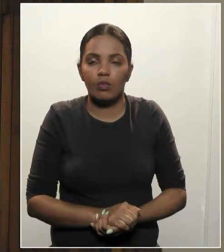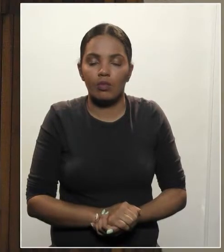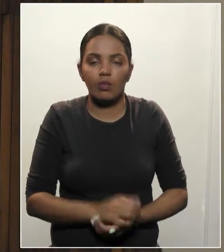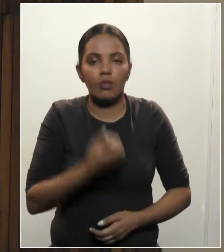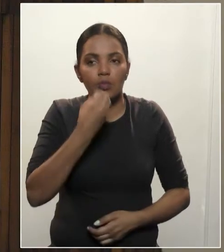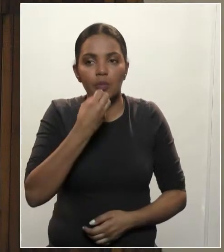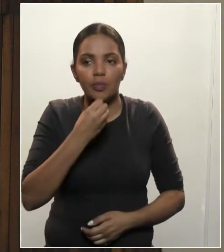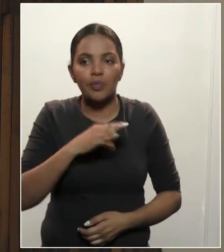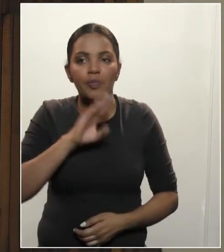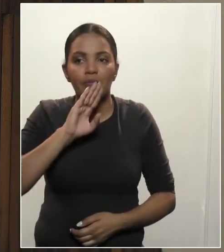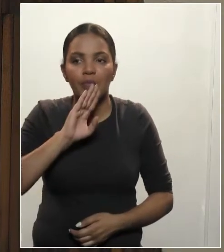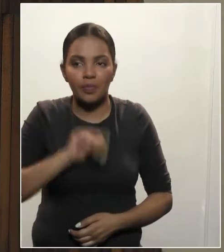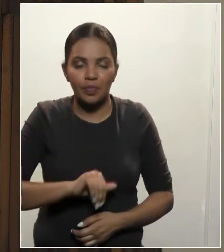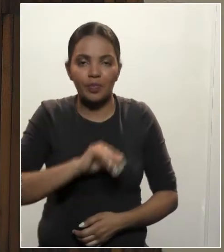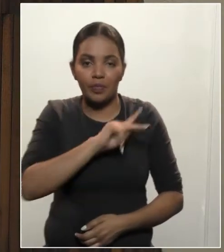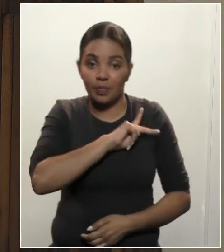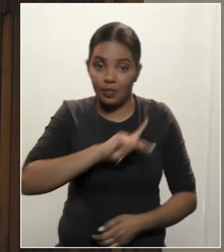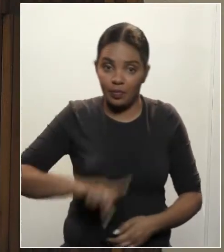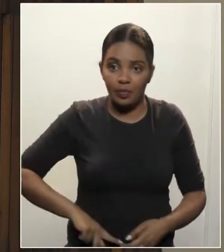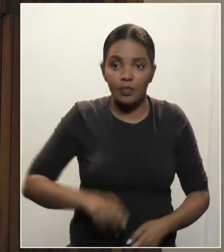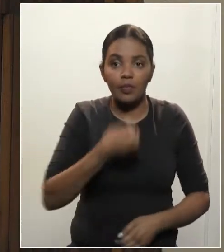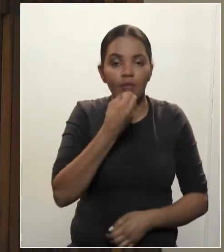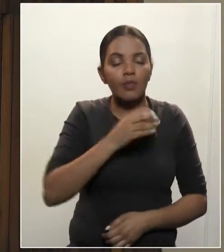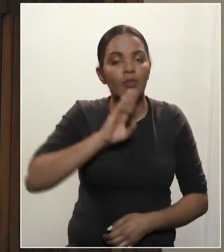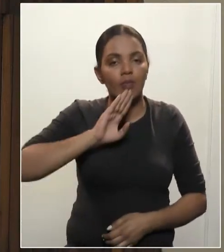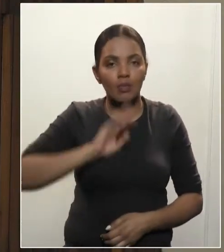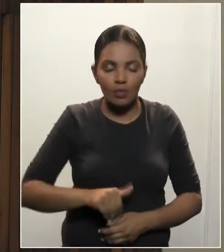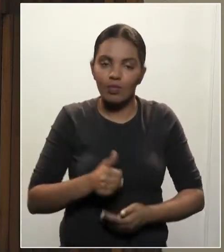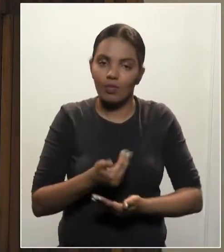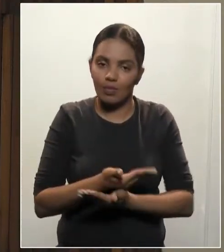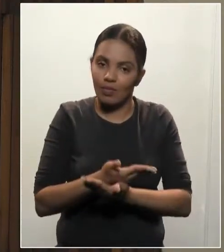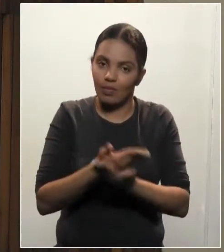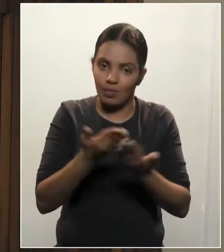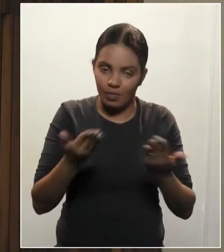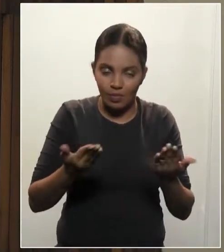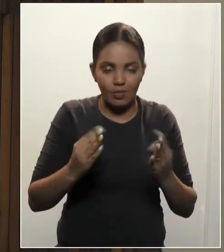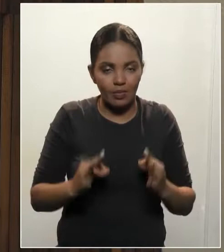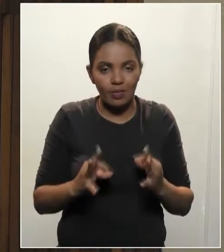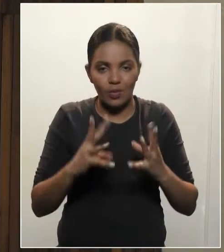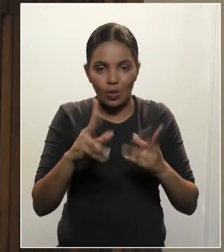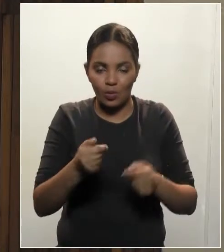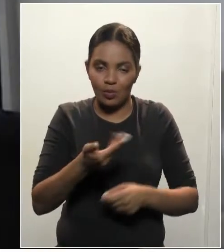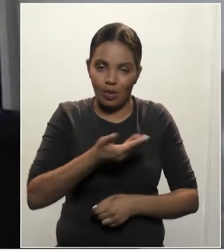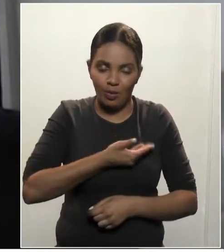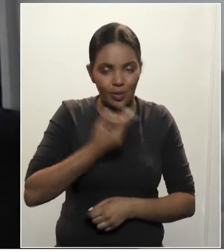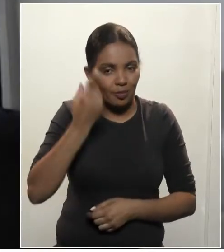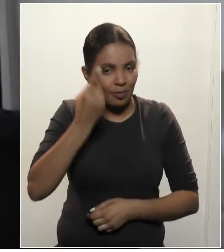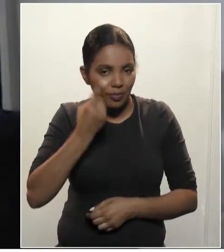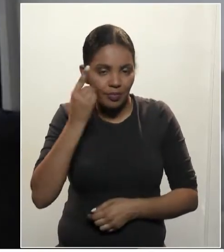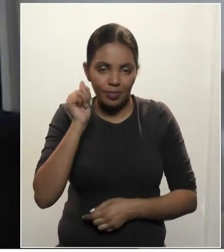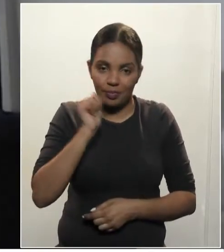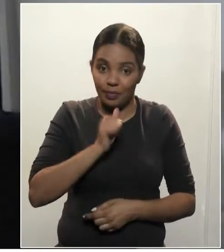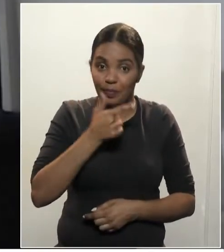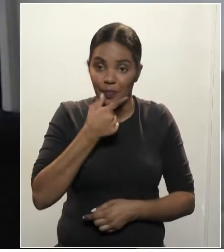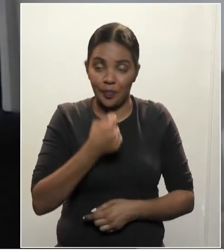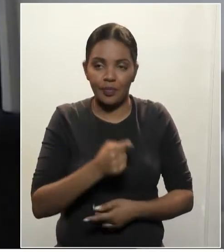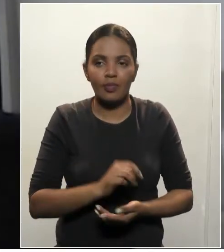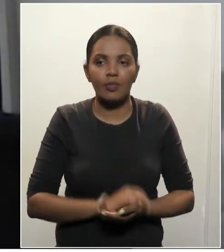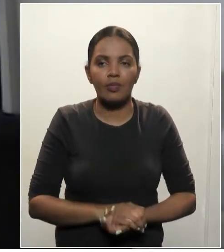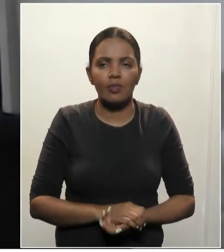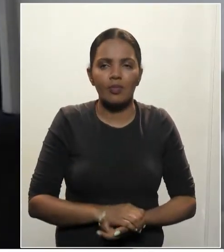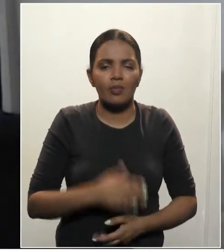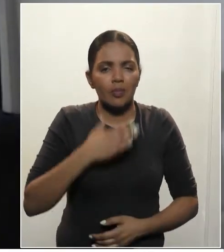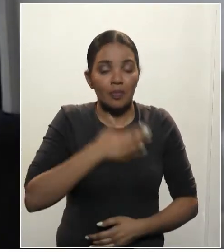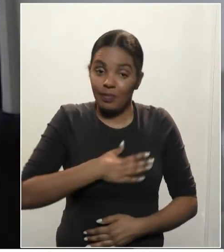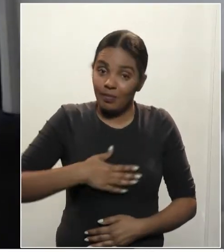Boa tarde, senhor presidente. Boa tarde a todos os nossos amigos deputados e deputadas. É uma